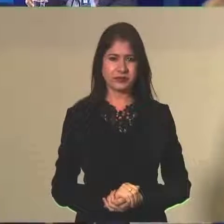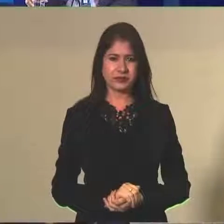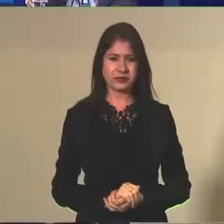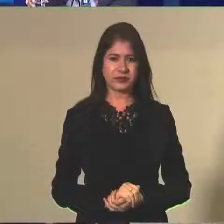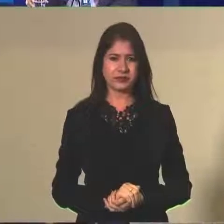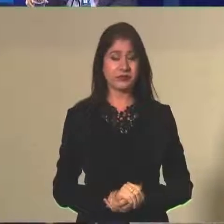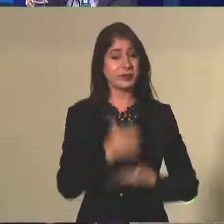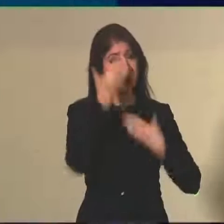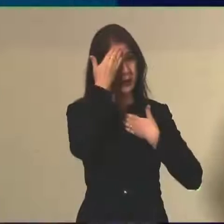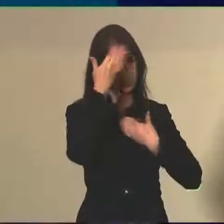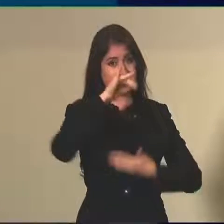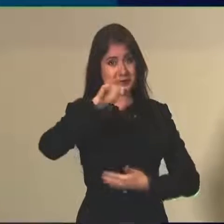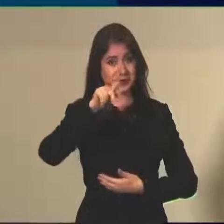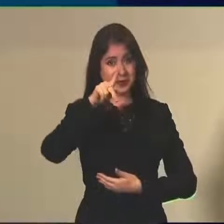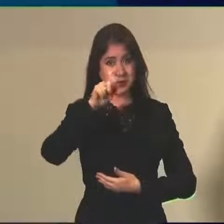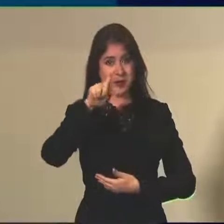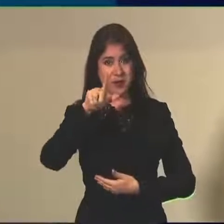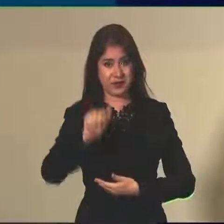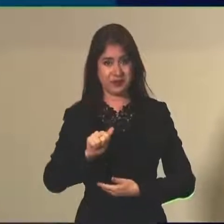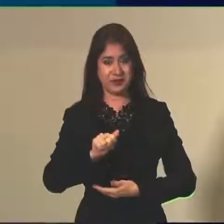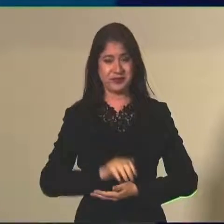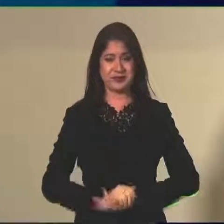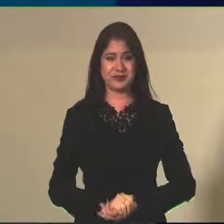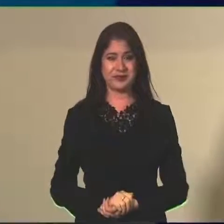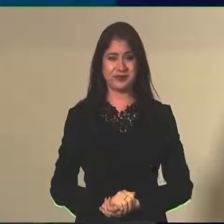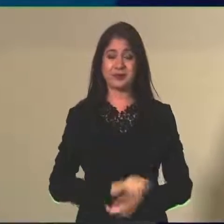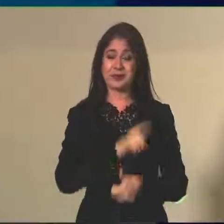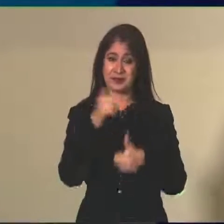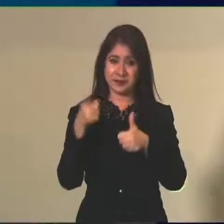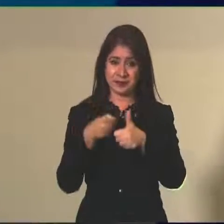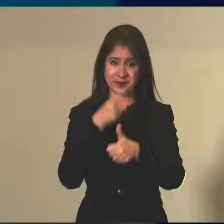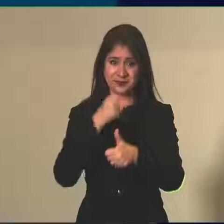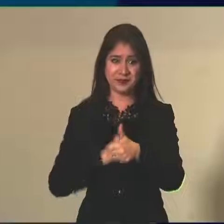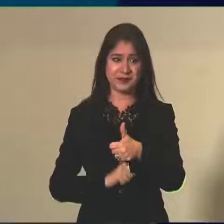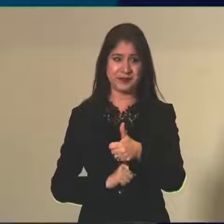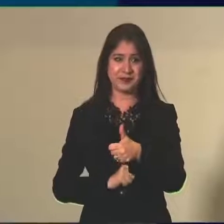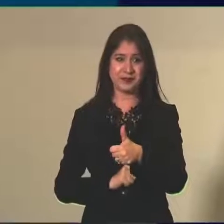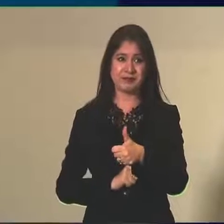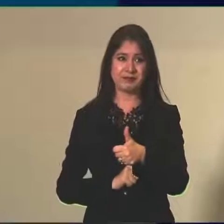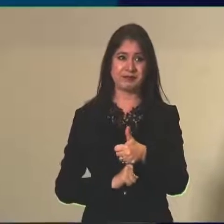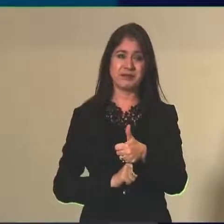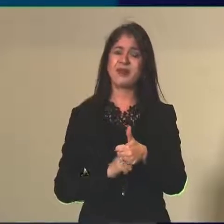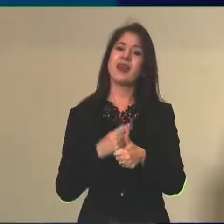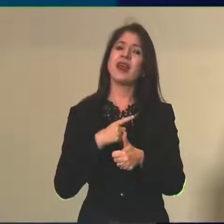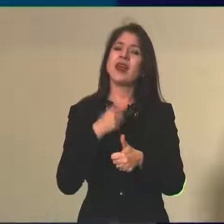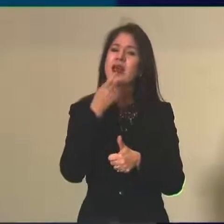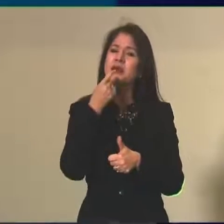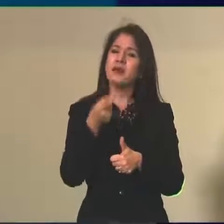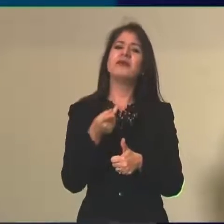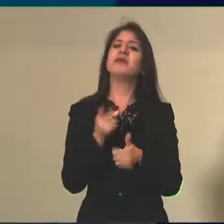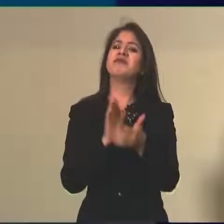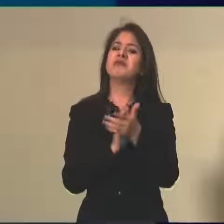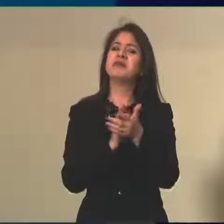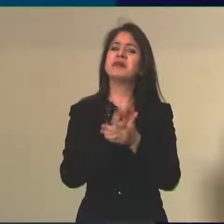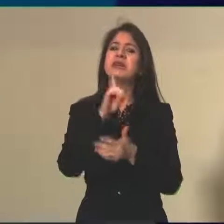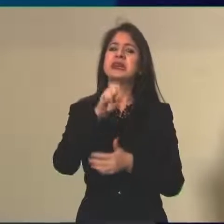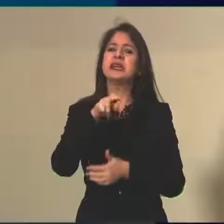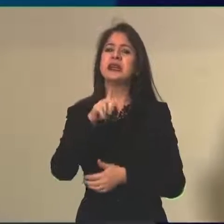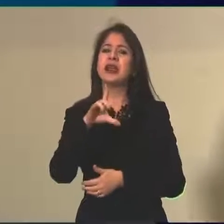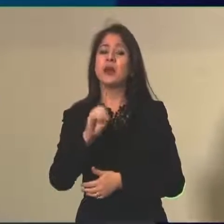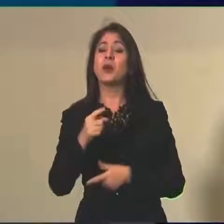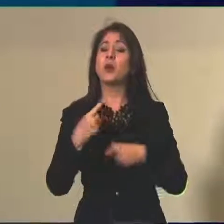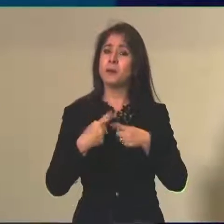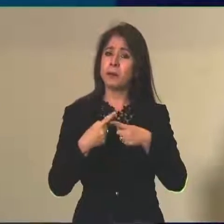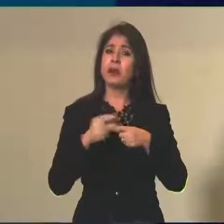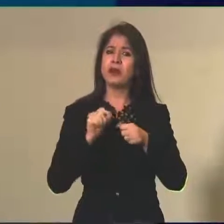Obrigado, Paula. Bom, em primeiro lugar, assim, o elogio ao ex-presidente Danilo foi porque ele